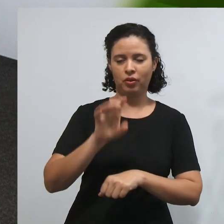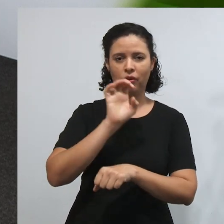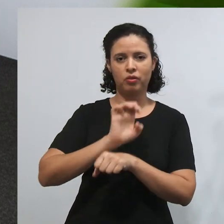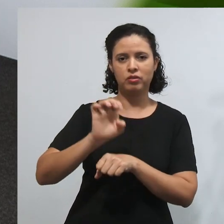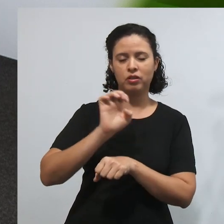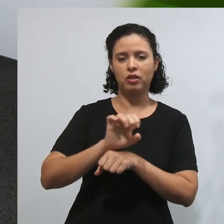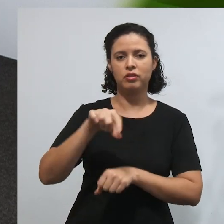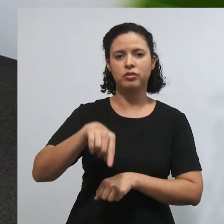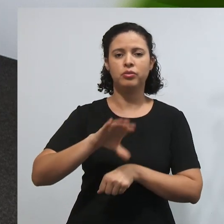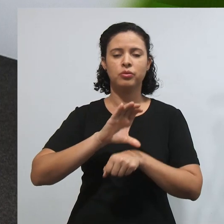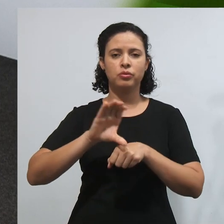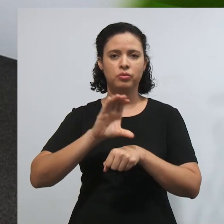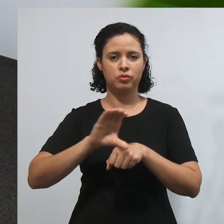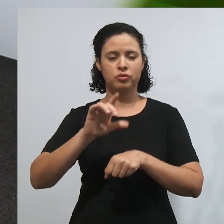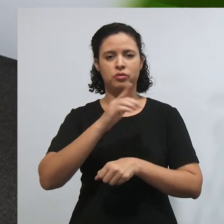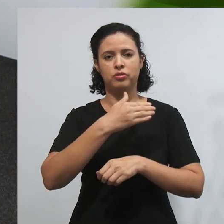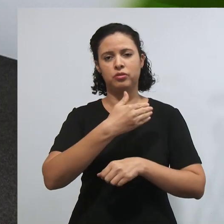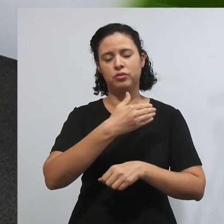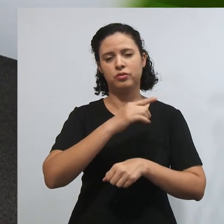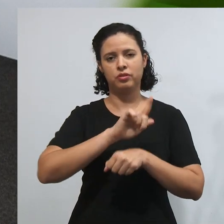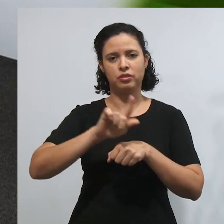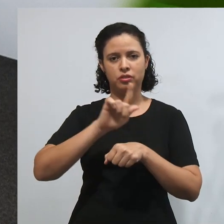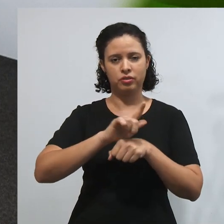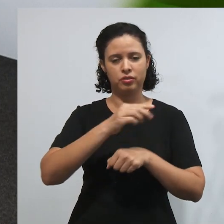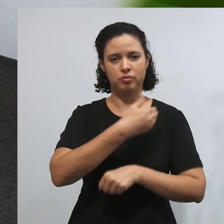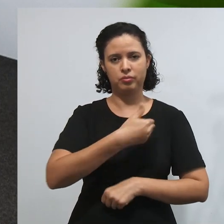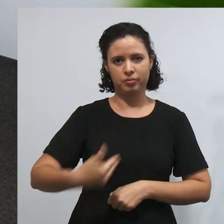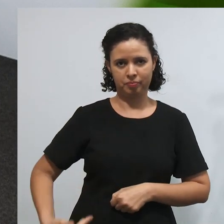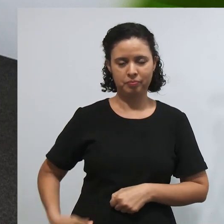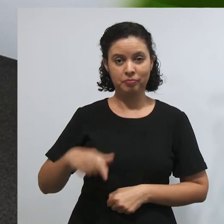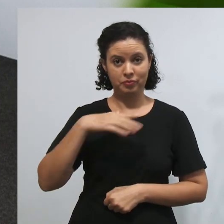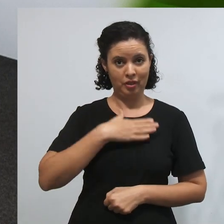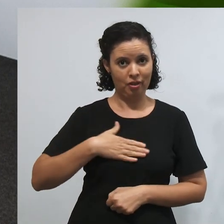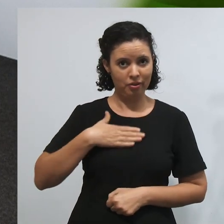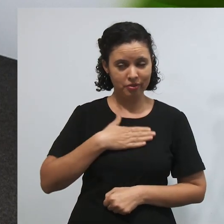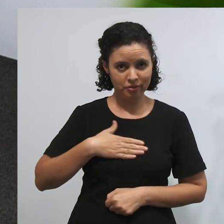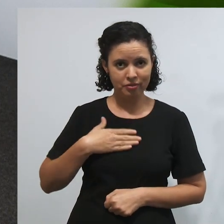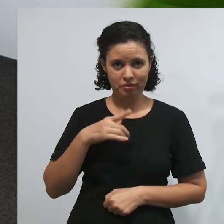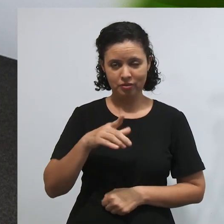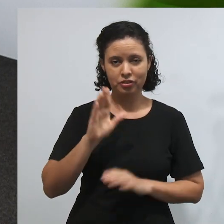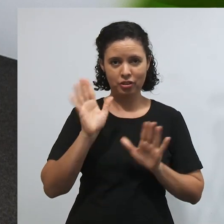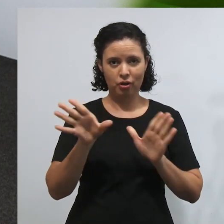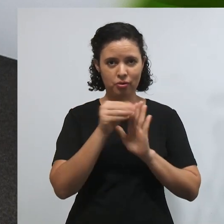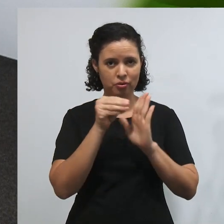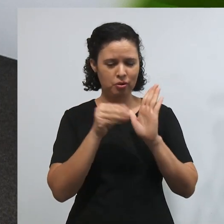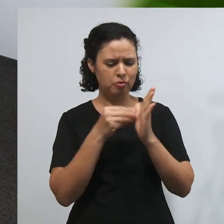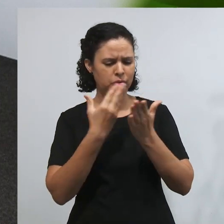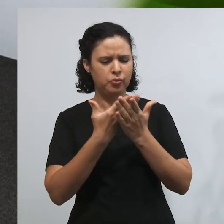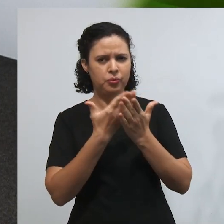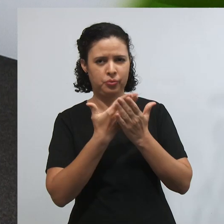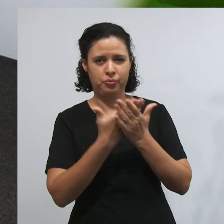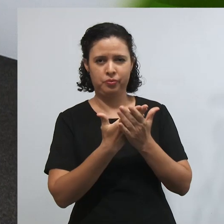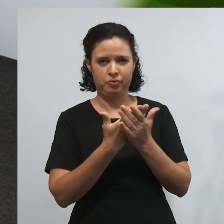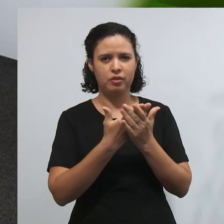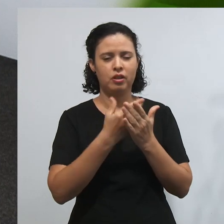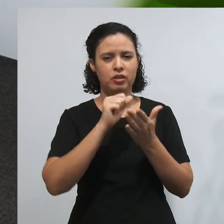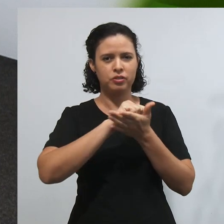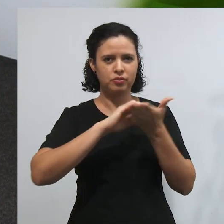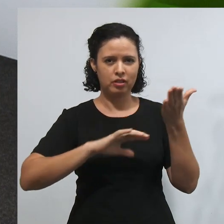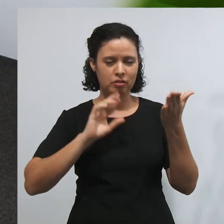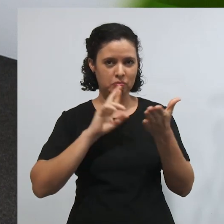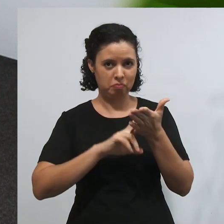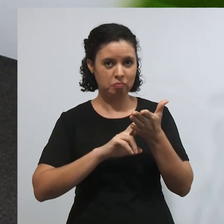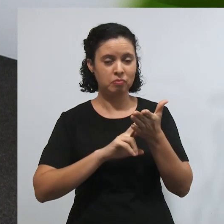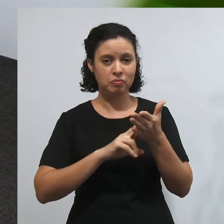Estado, aqui do curso de Gestão Pública na modalidade EAD. E aí, está gostando? Já se apropriou dos conteúdos? Vem fazendo as atividades?